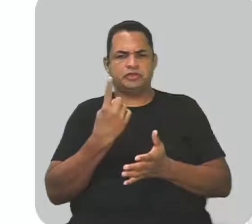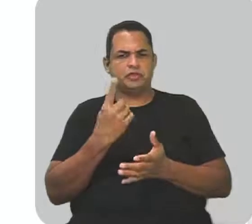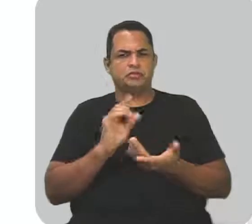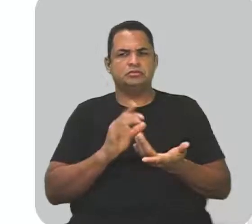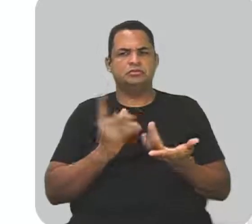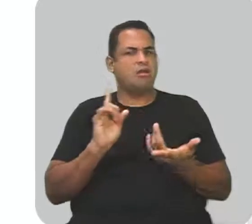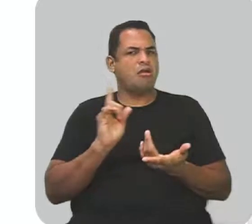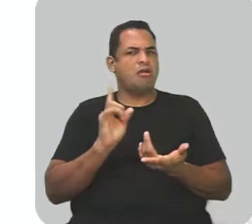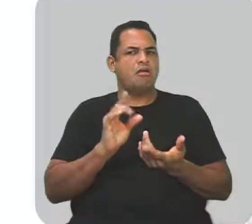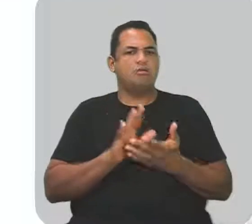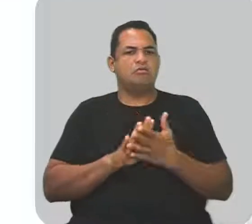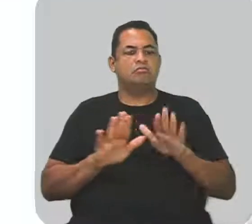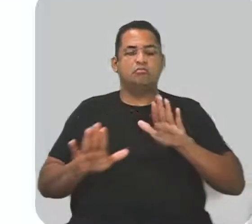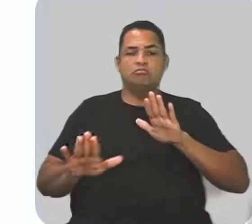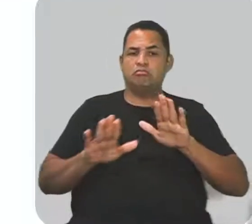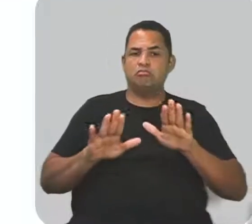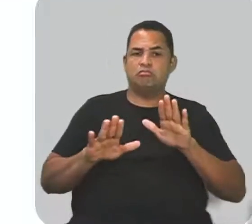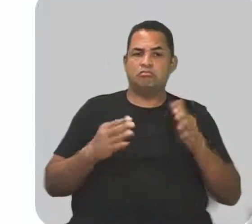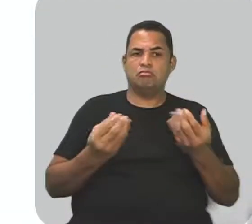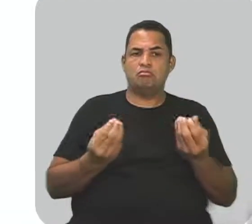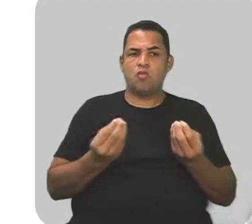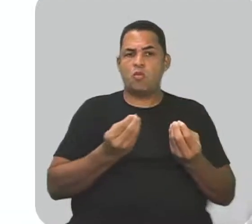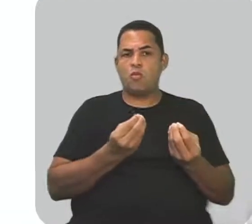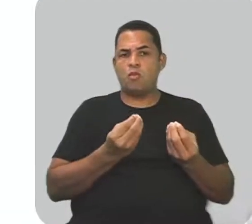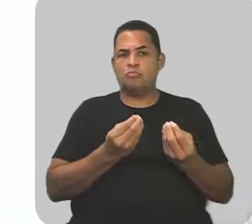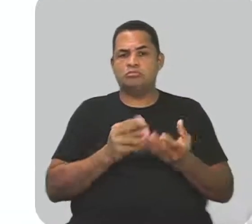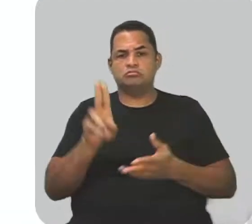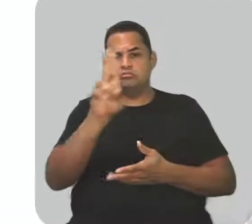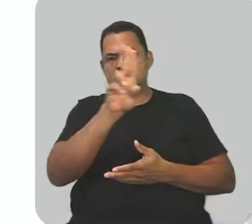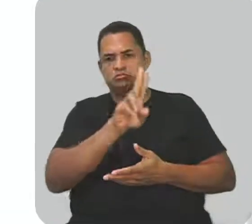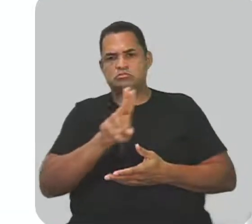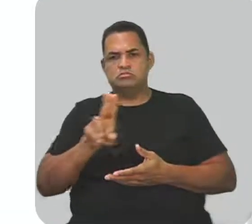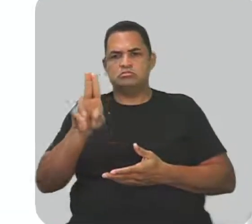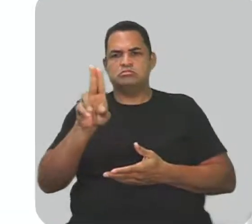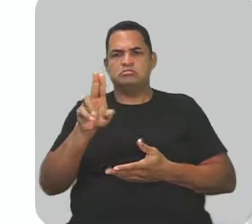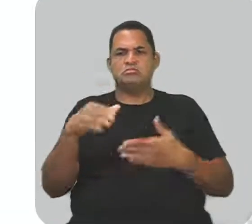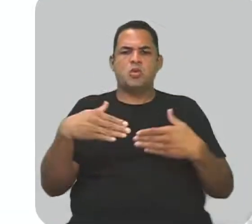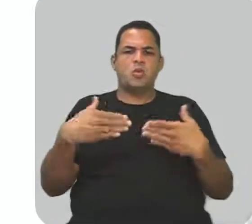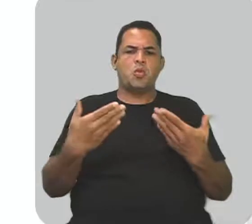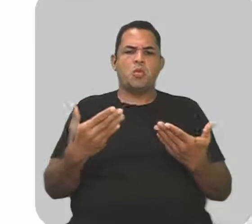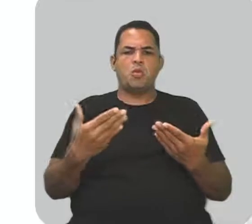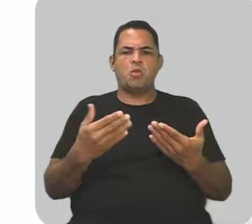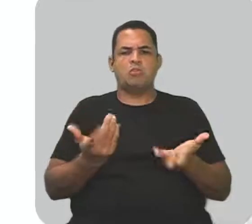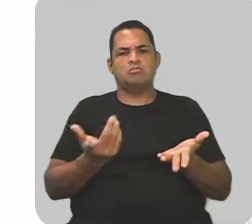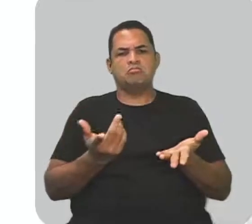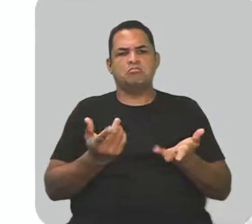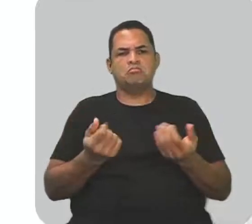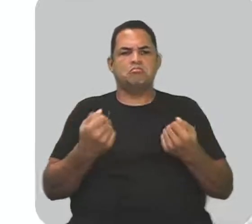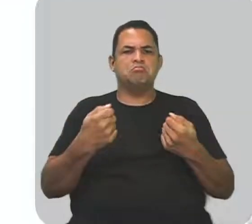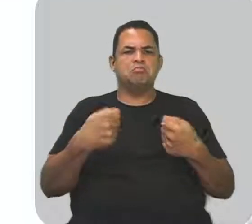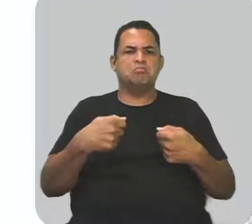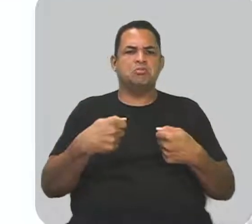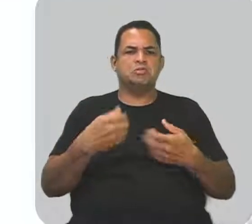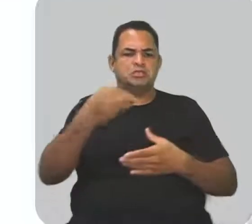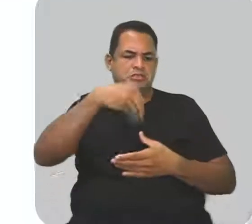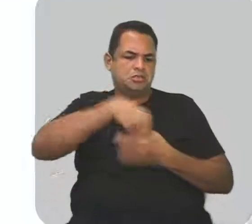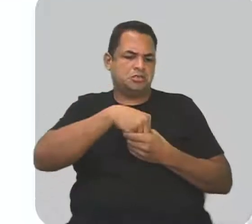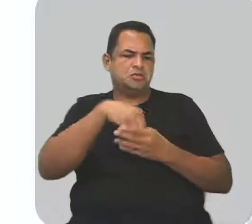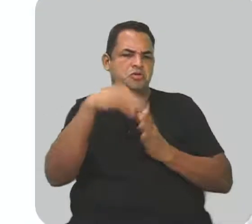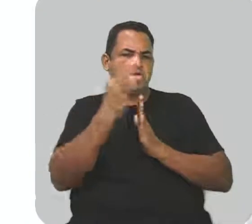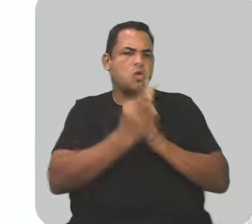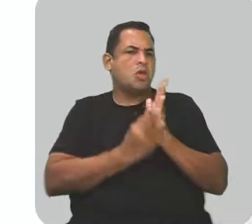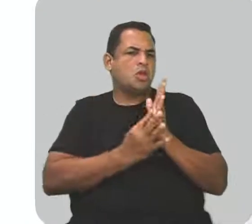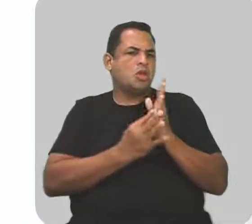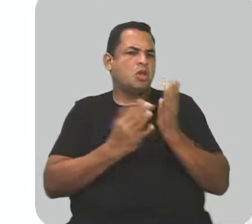É! Então, dependendo da forma como são utilizadas ou da situação em que são entregadas, podem